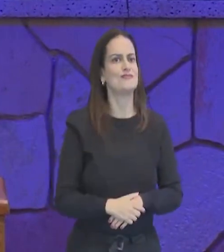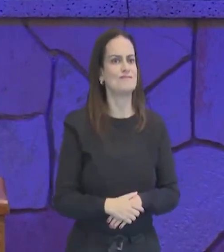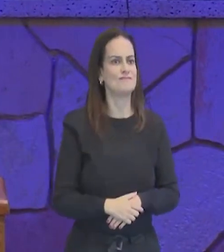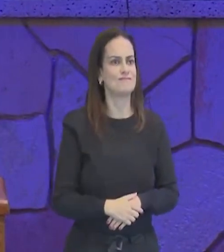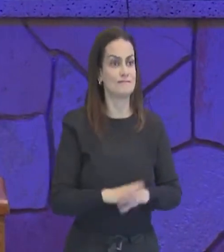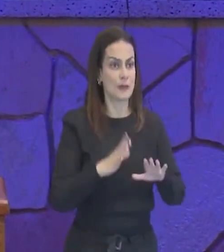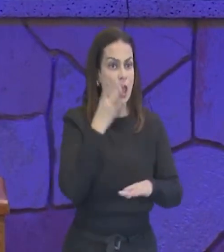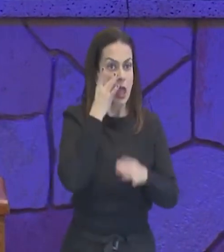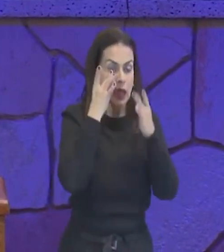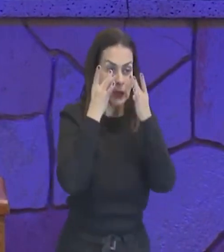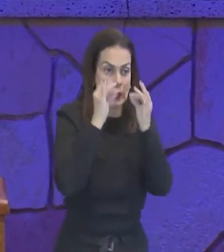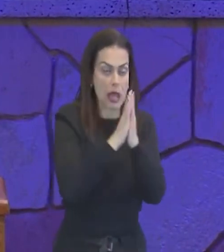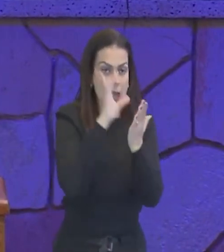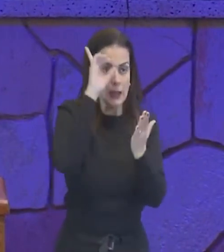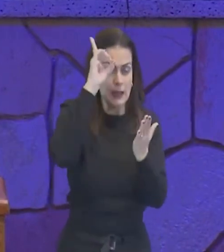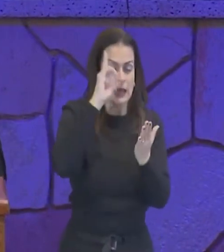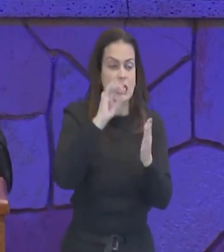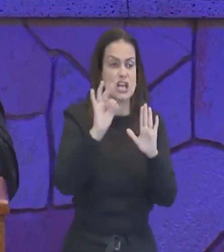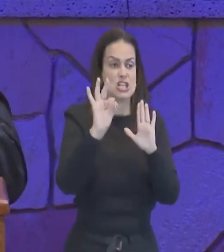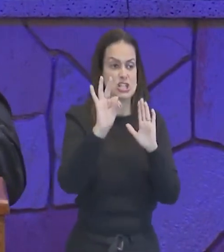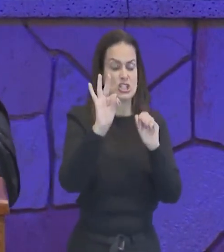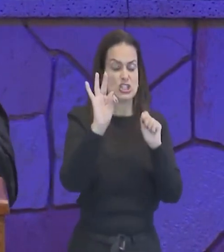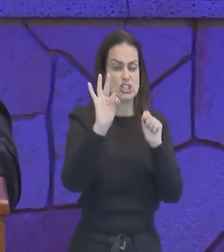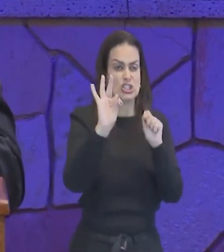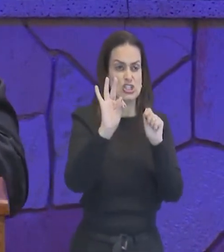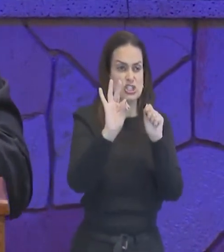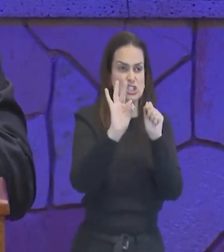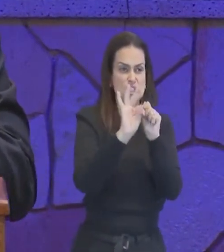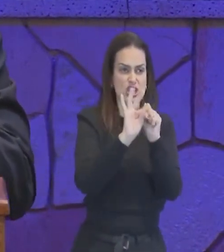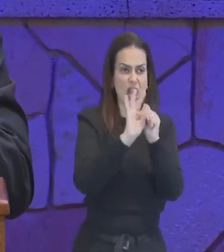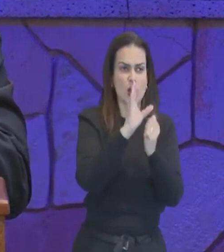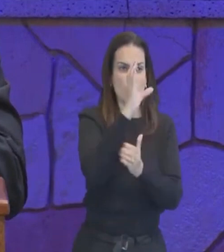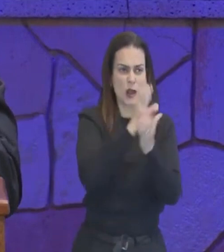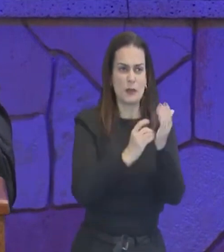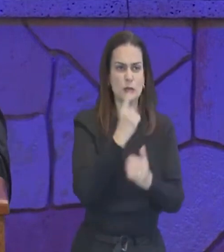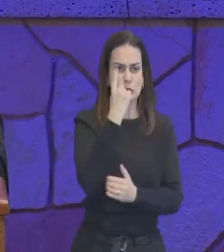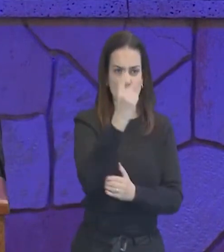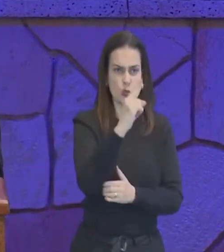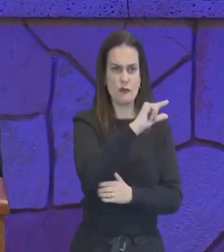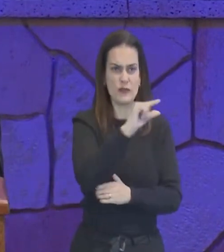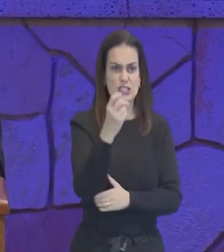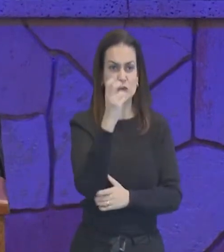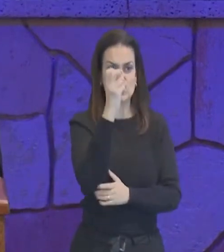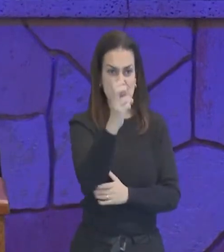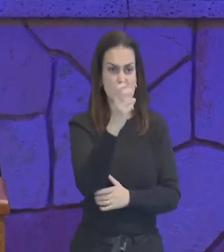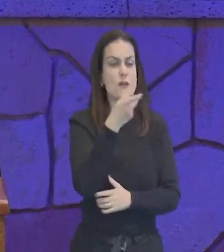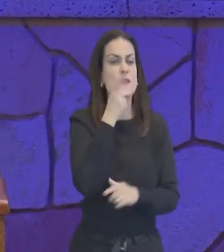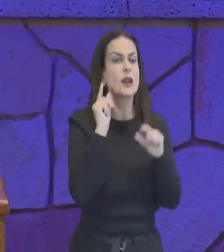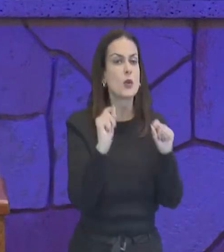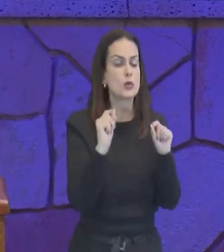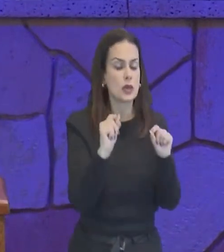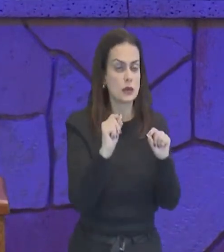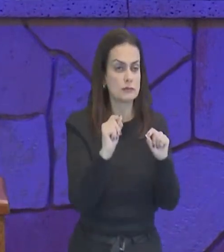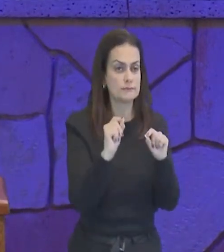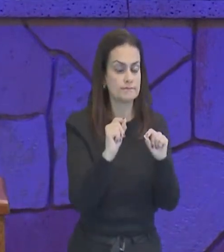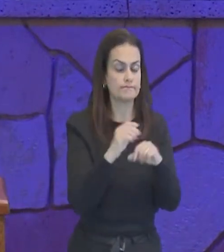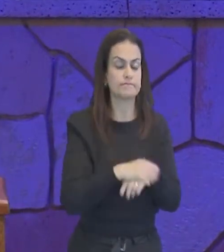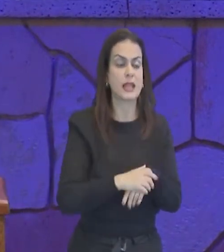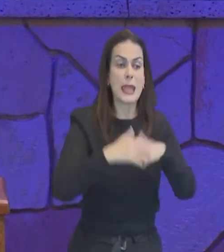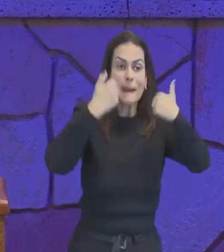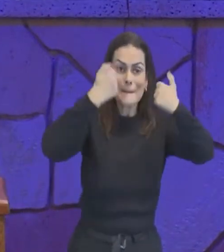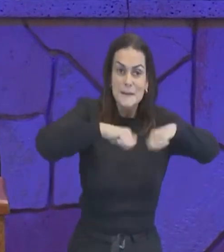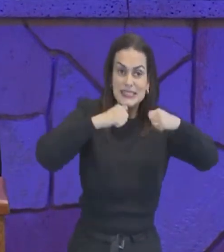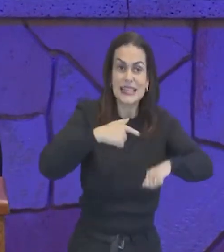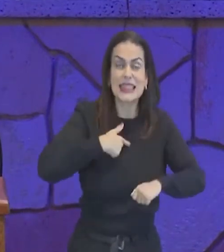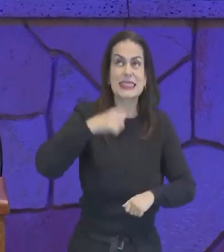Veja o que a Bíblia diz em Tiago, no capítulo de número 1, verso de número 5, porque o requisito da sabedoria,